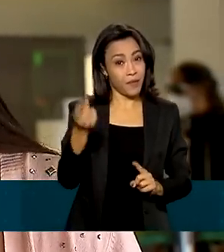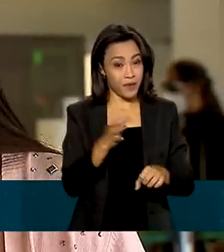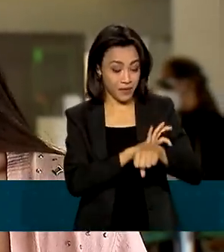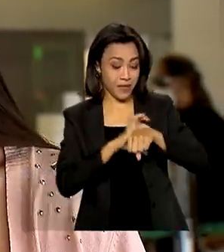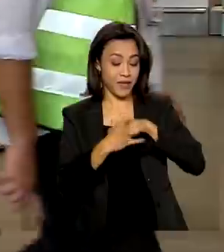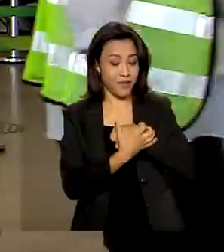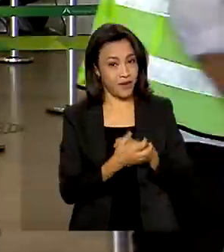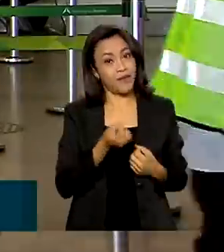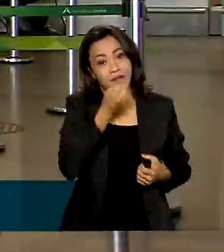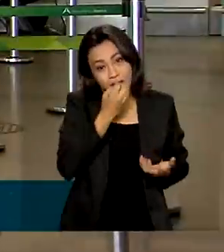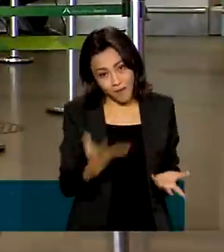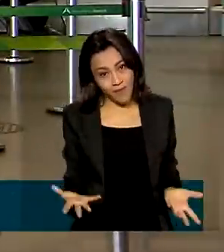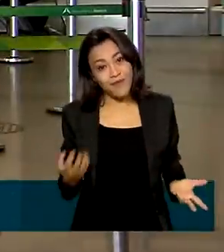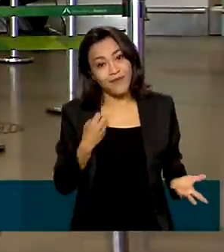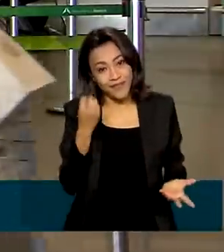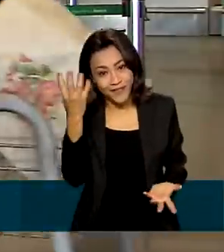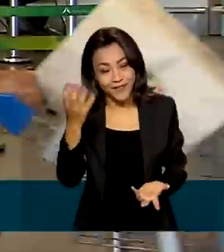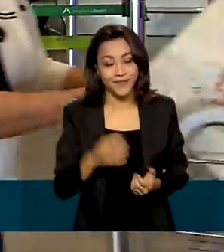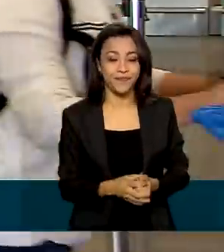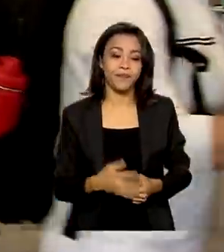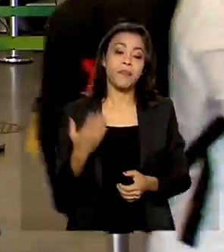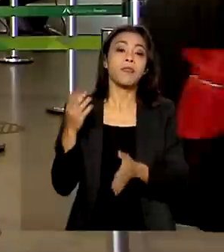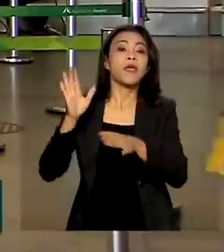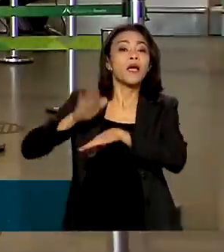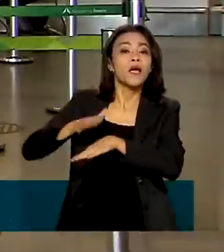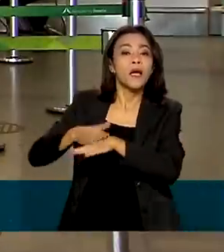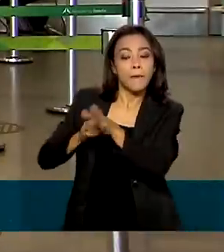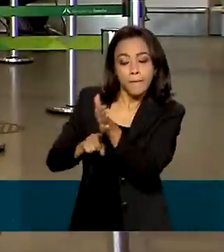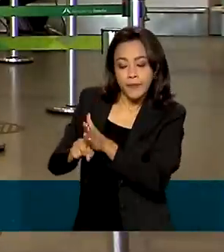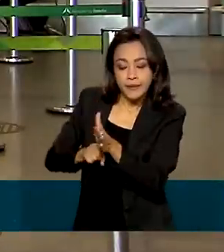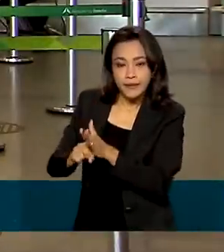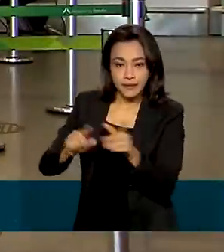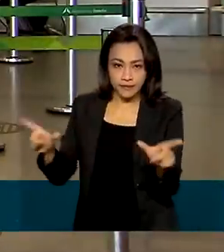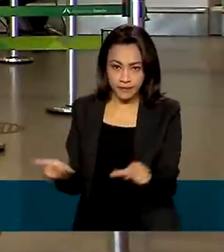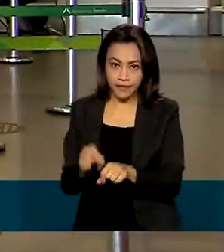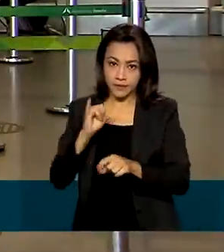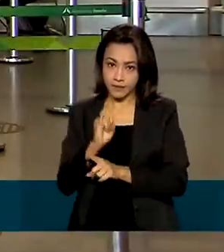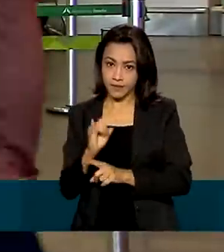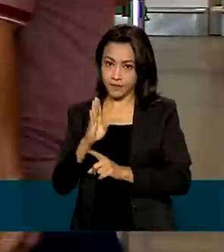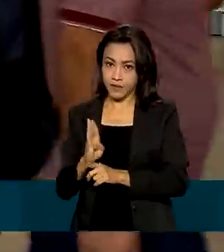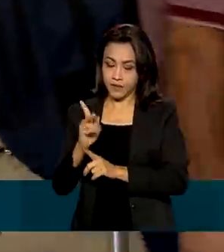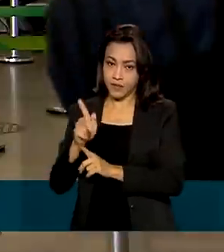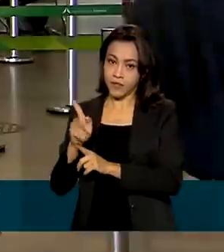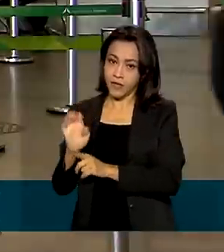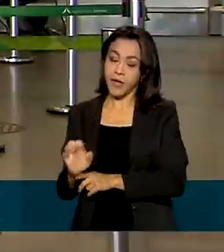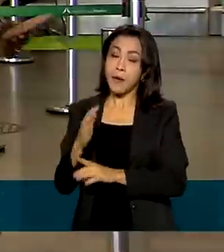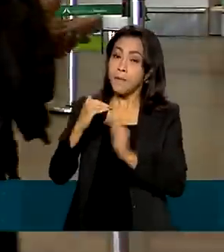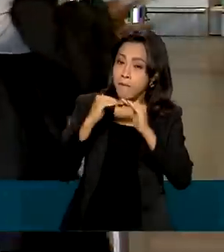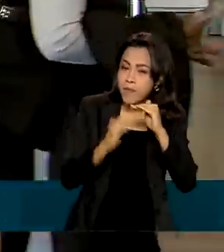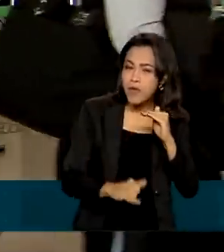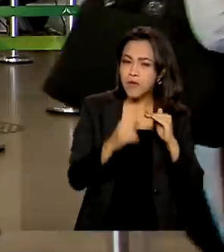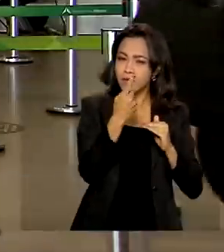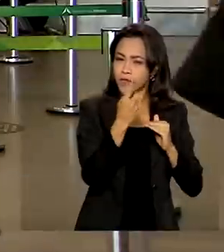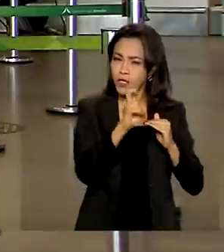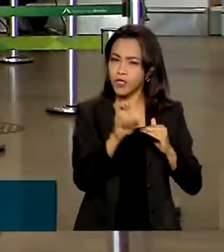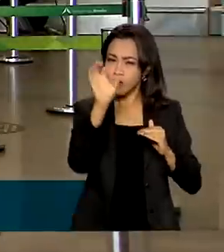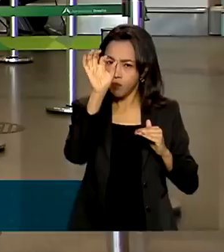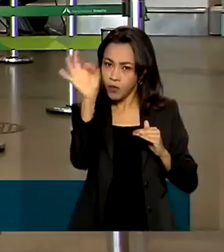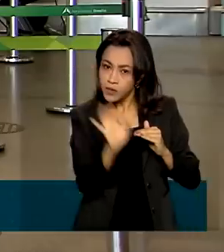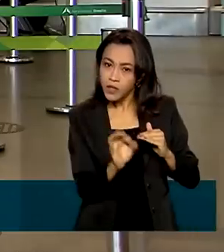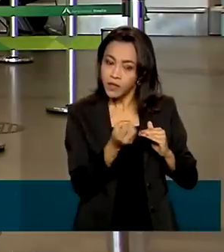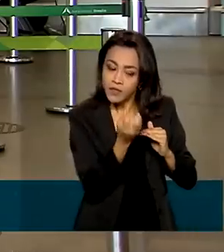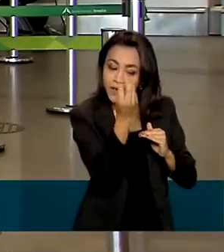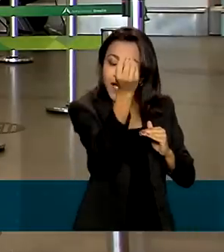merece. Segundo a pesquisa do IBGE, menos de 15% das viagens realizadas pelos brasileiros